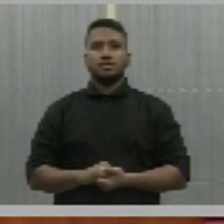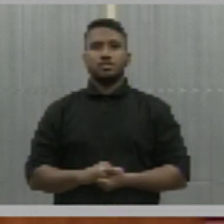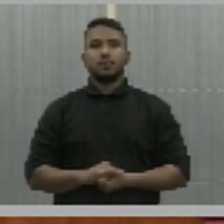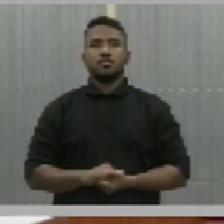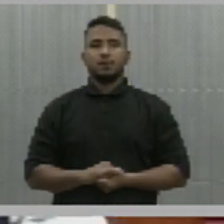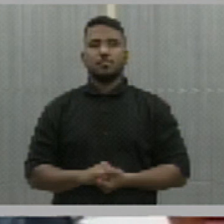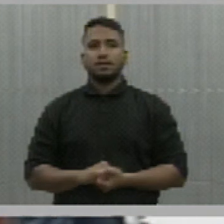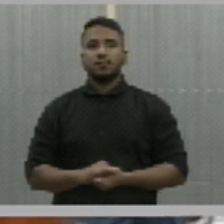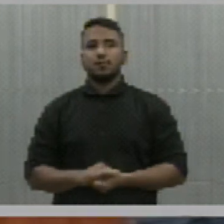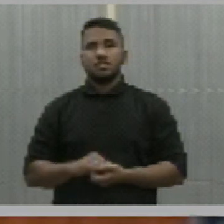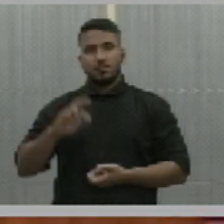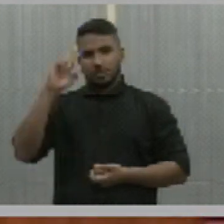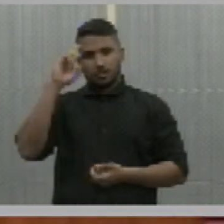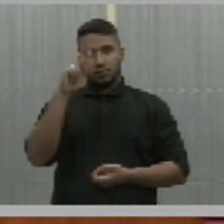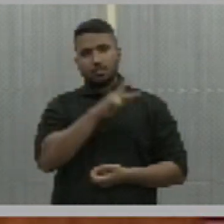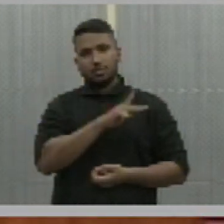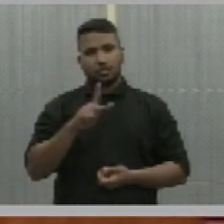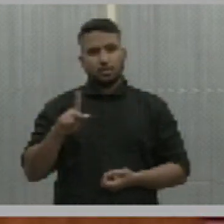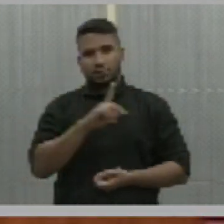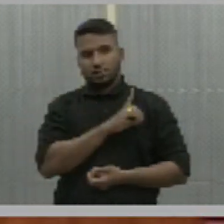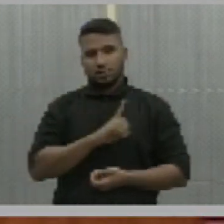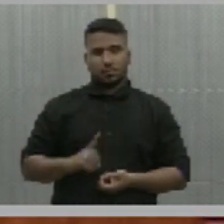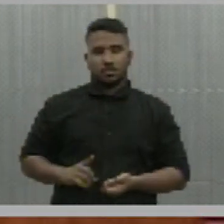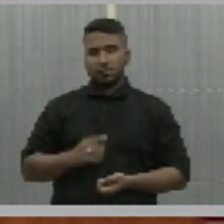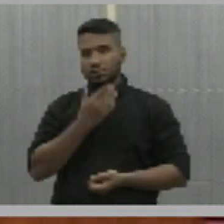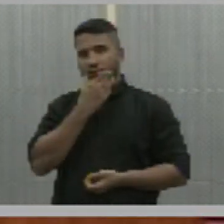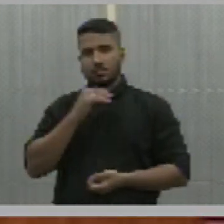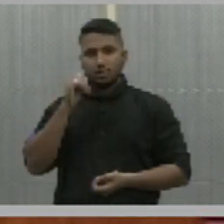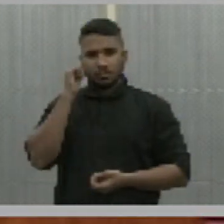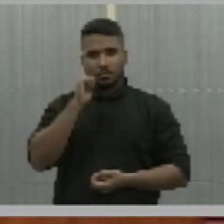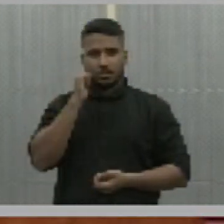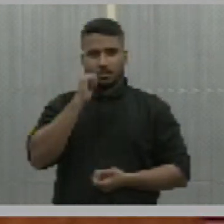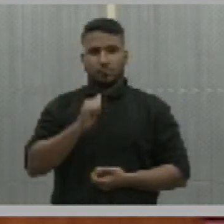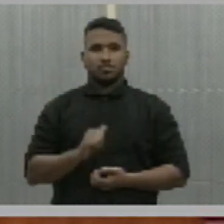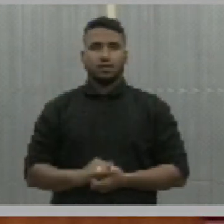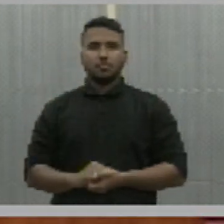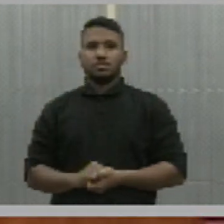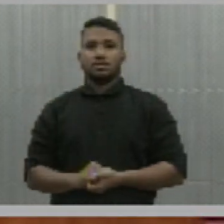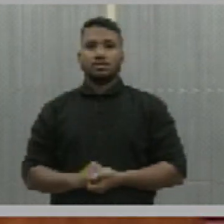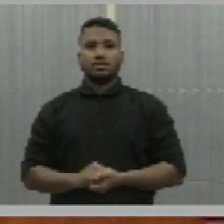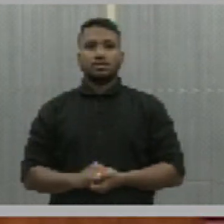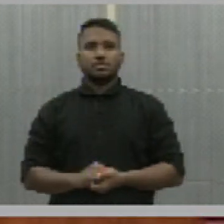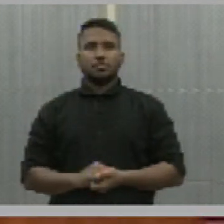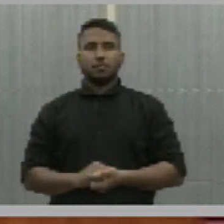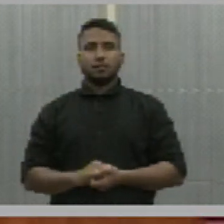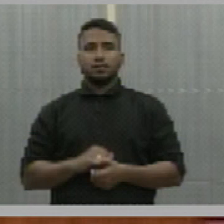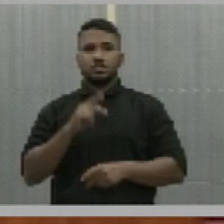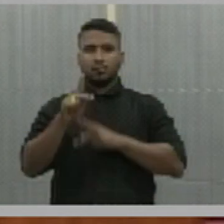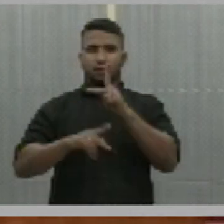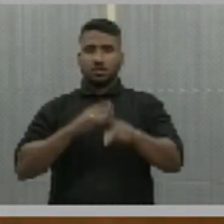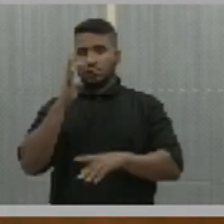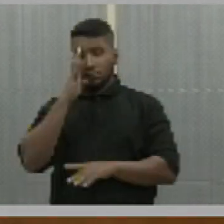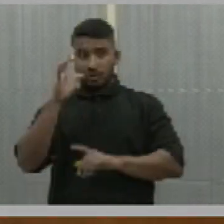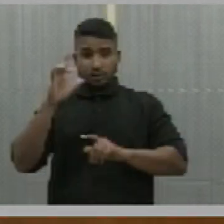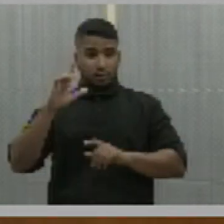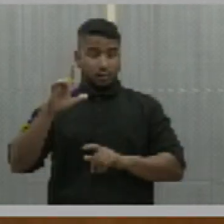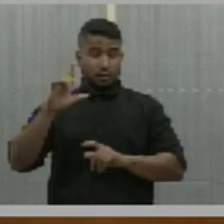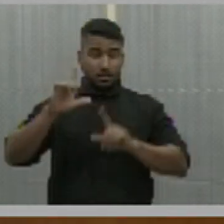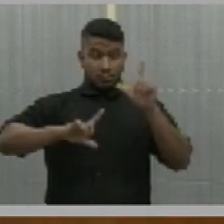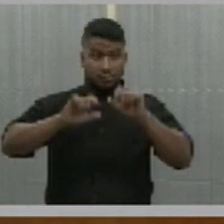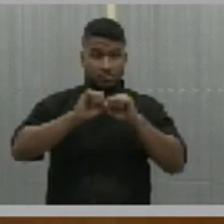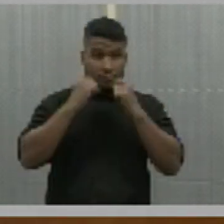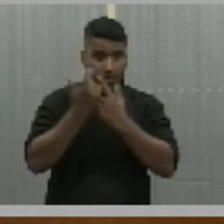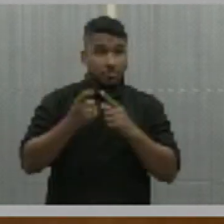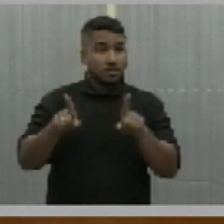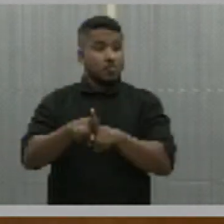Bom, senhor presidente, senhores deputados, senhoras deputadas, telespectadores, rádio ouvintes,